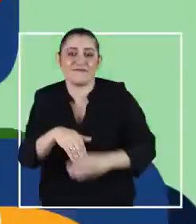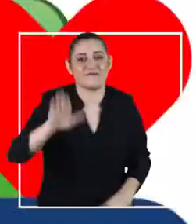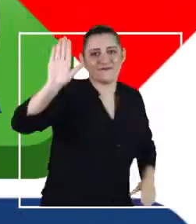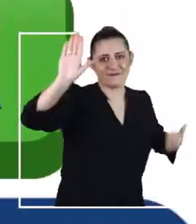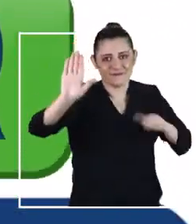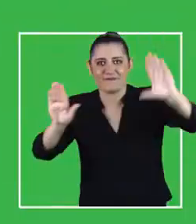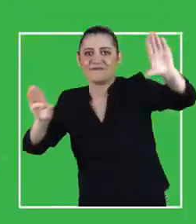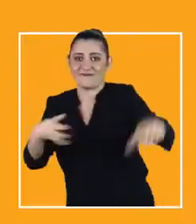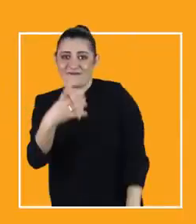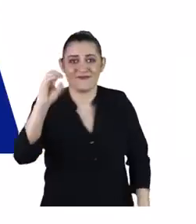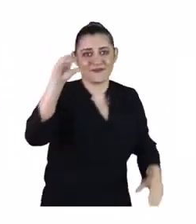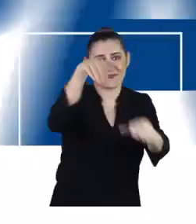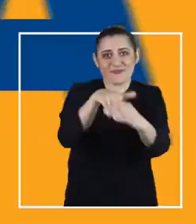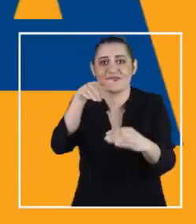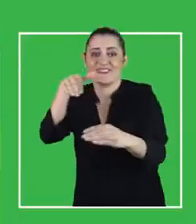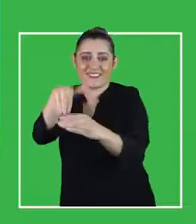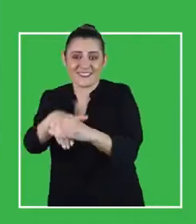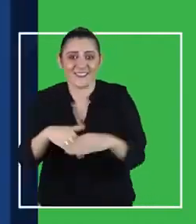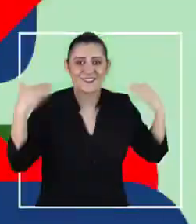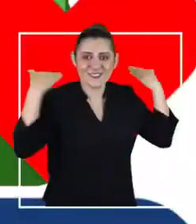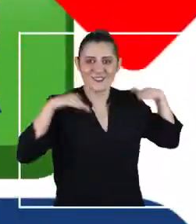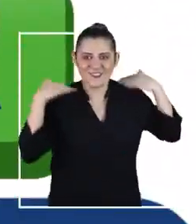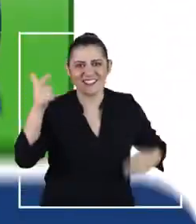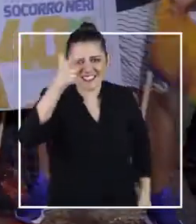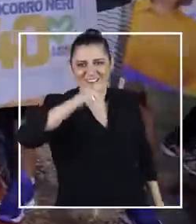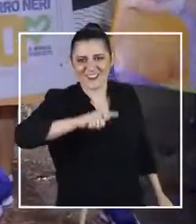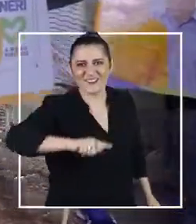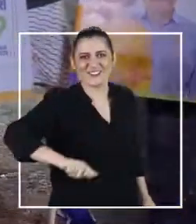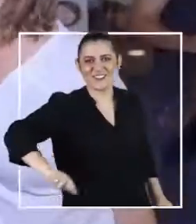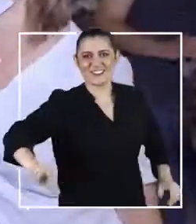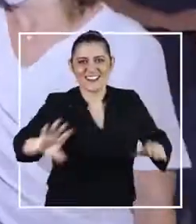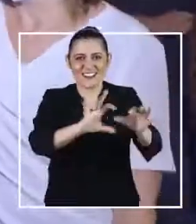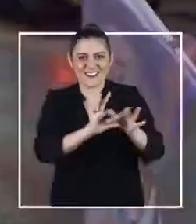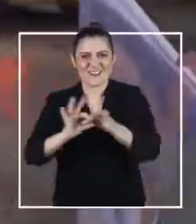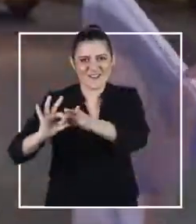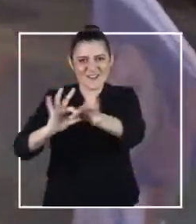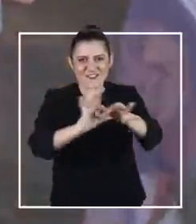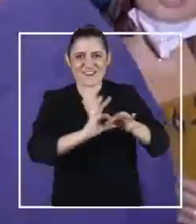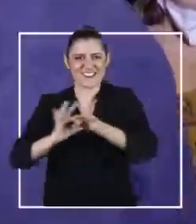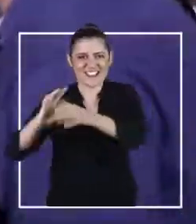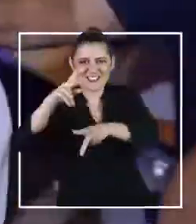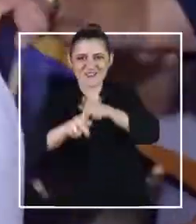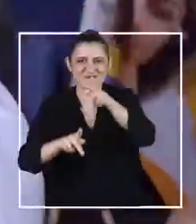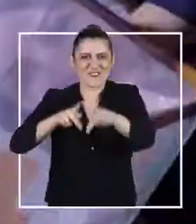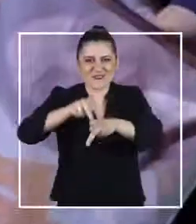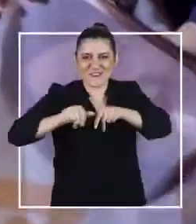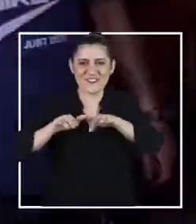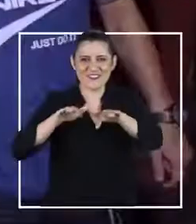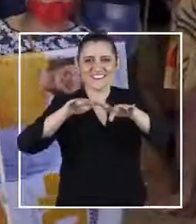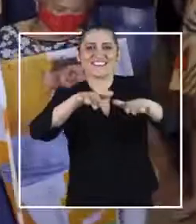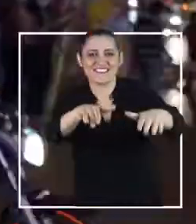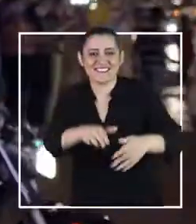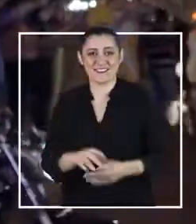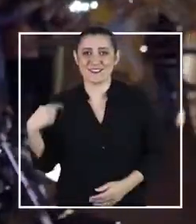40 eu vou votar. Parará, pá, pá, 40 eu vou votar. É socorro de novo. Com a força